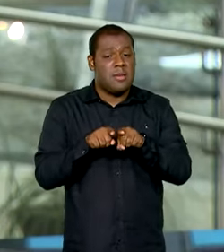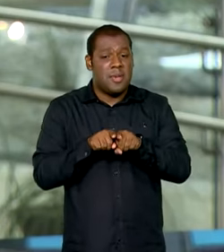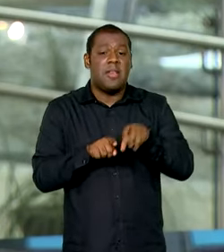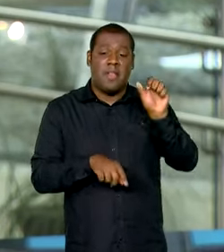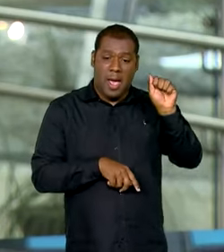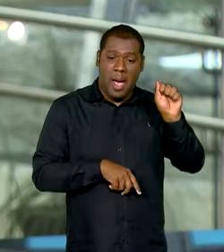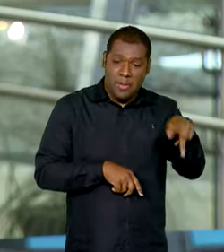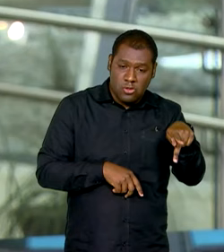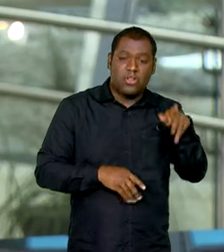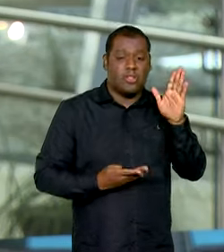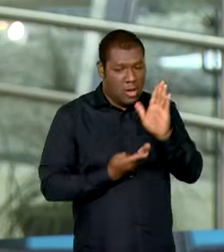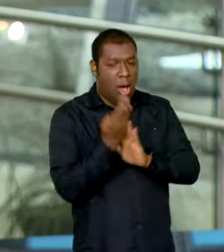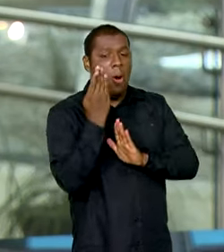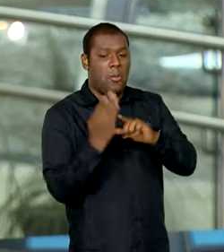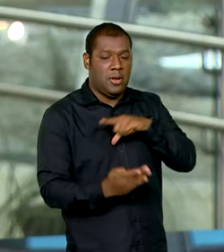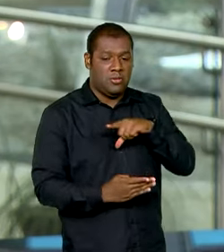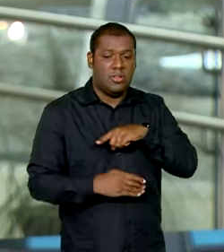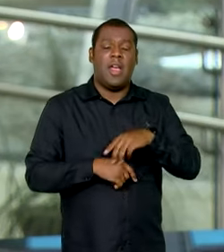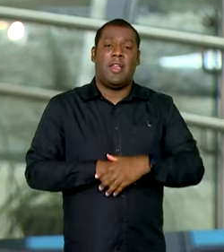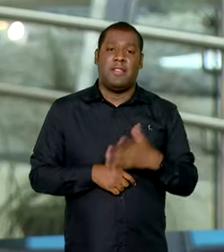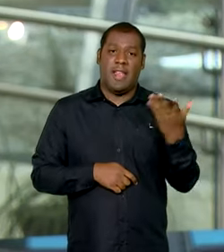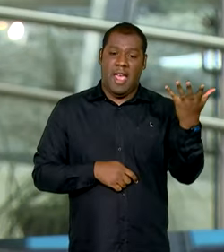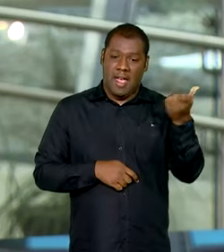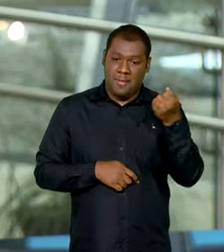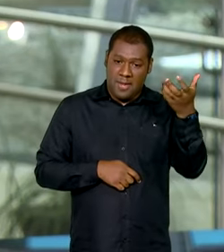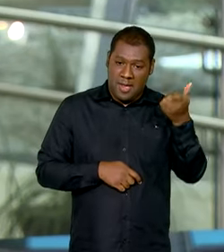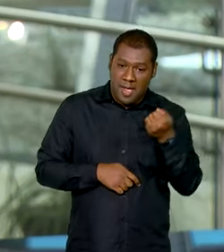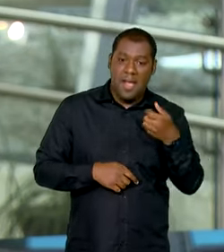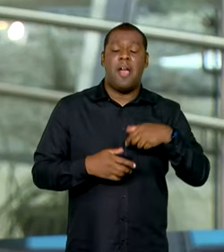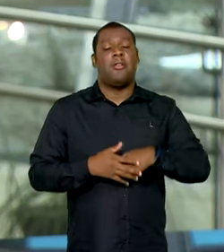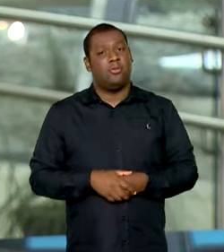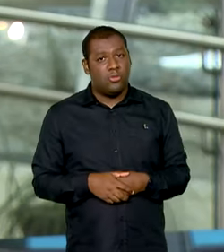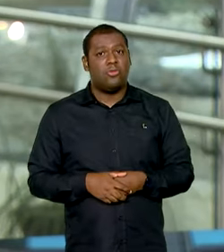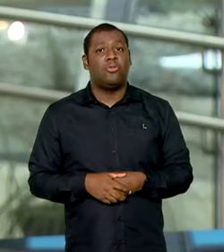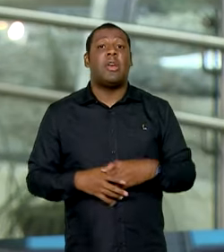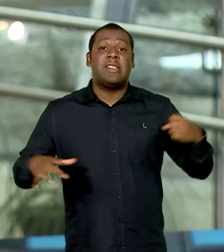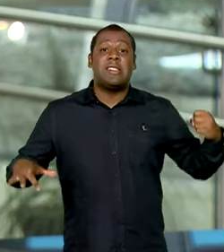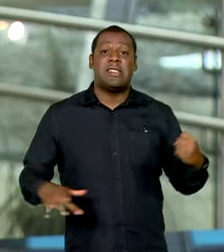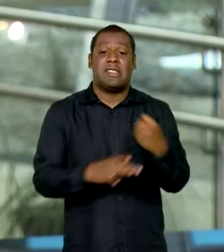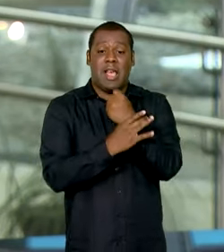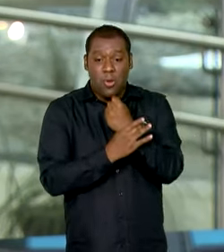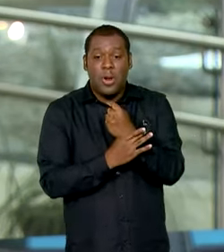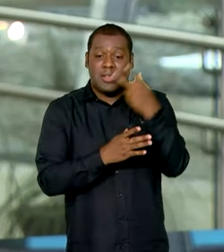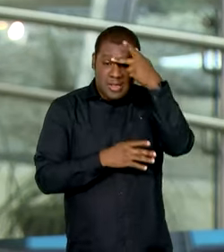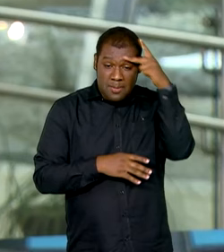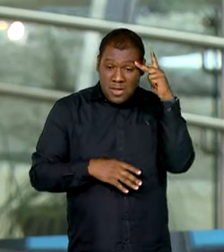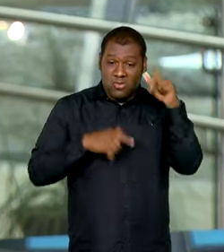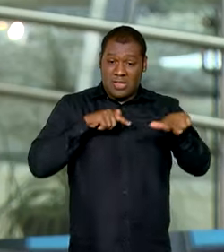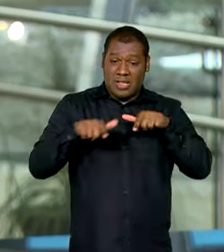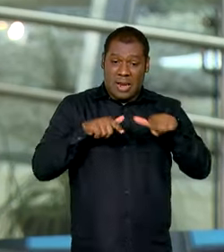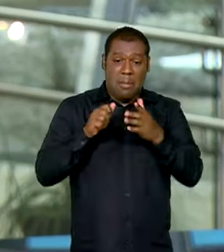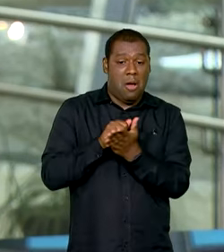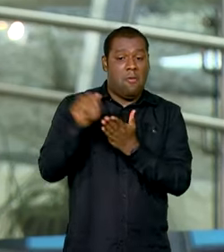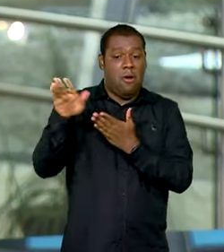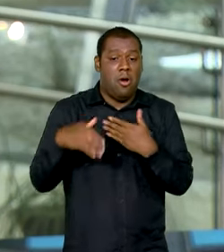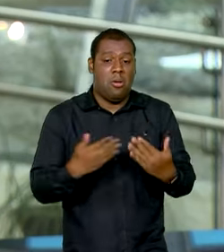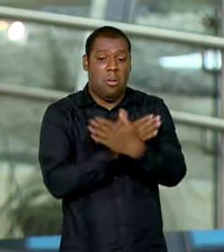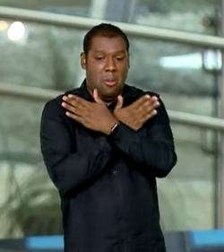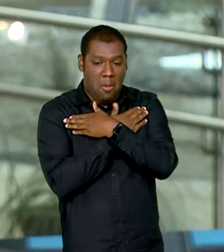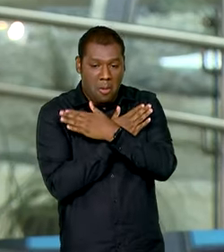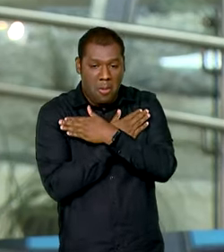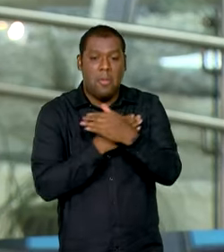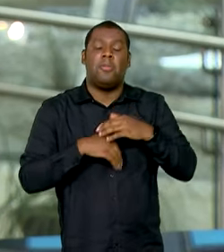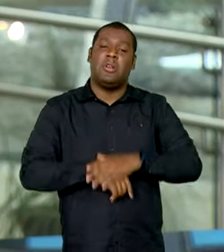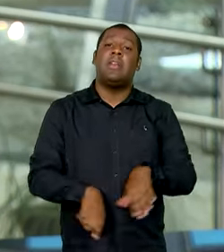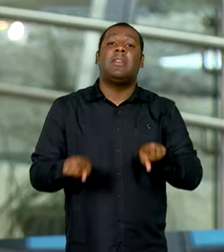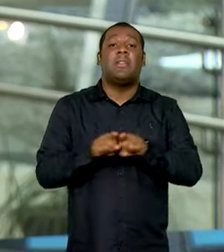aposentadorias, benefícios do INSS, seguro-desemprego e também naqueles auxílios para pessoas de baixa renda, para famílias